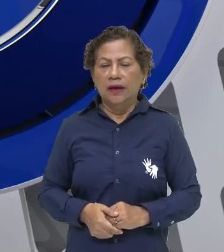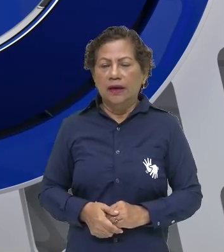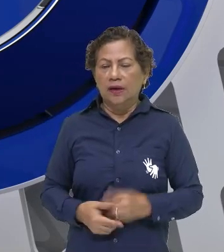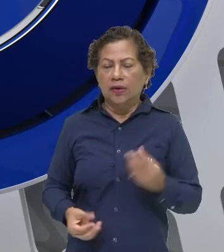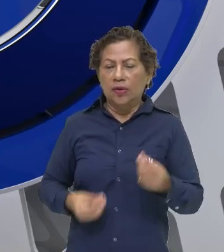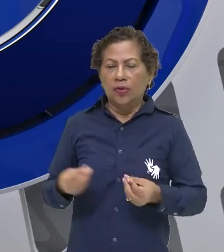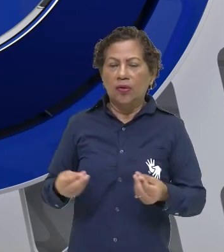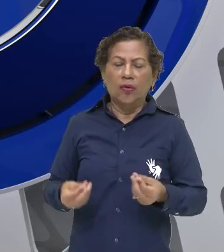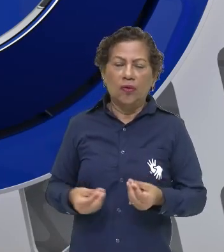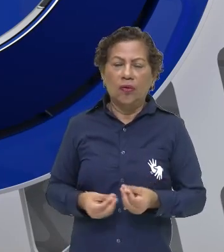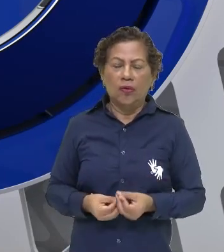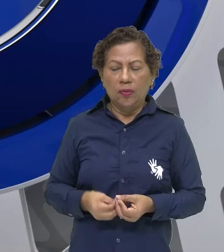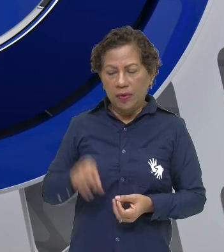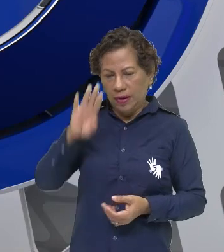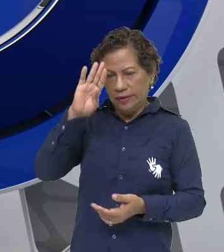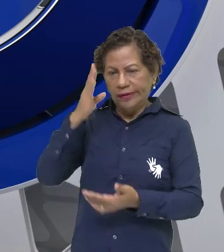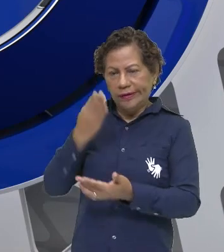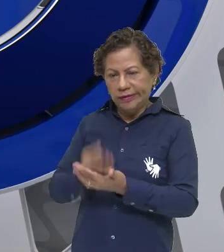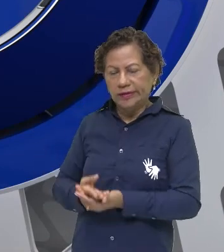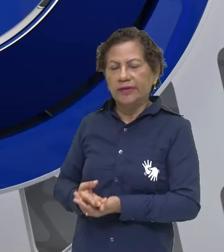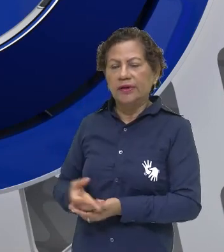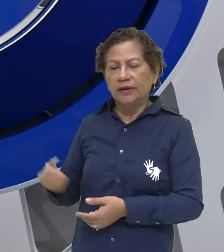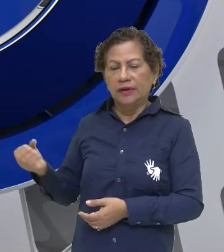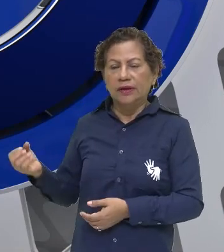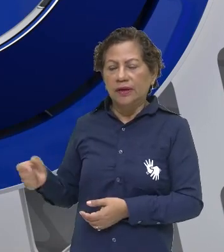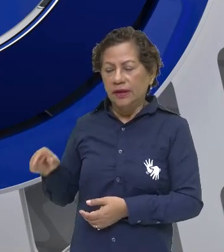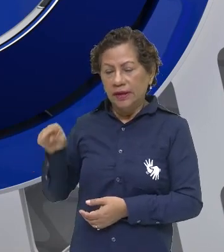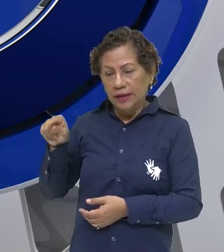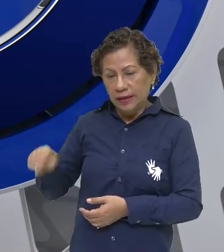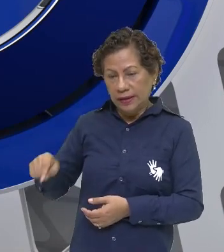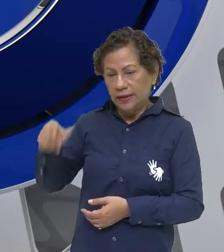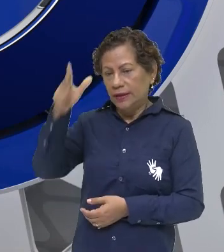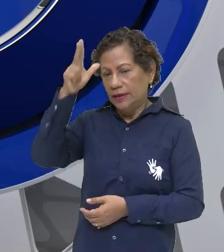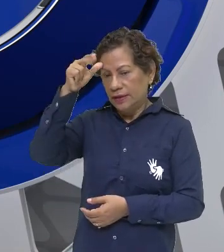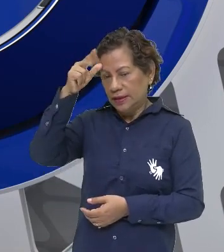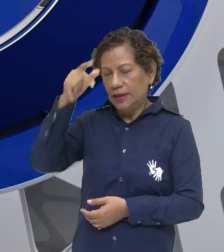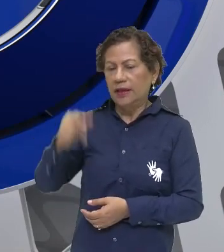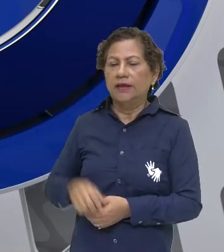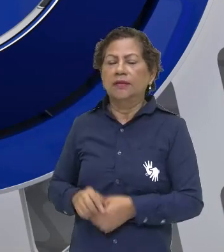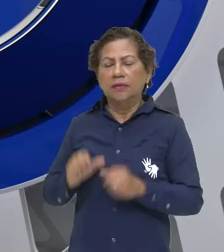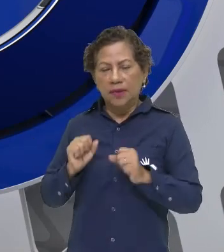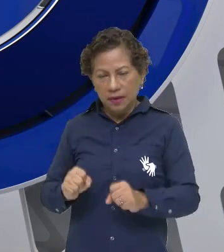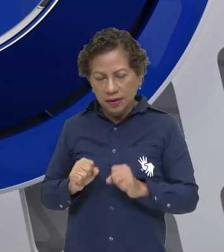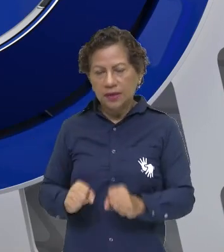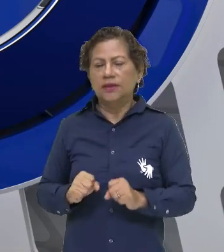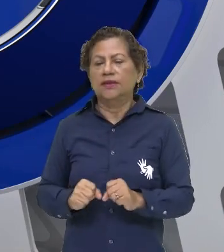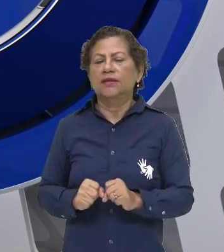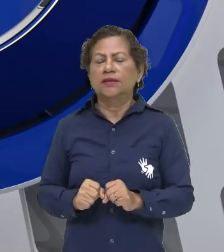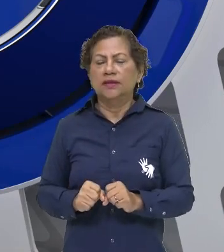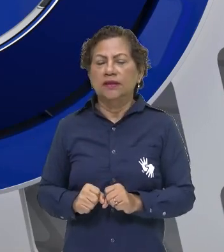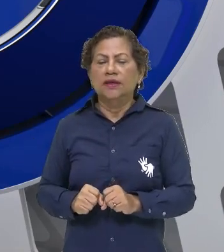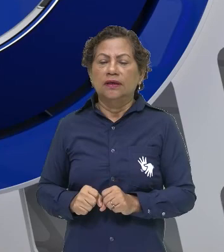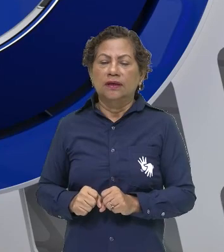vocês também um exemplo da poesia dadaísta, que isso vocês vão ver em literatura, com certeza. Então,